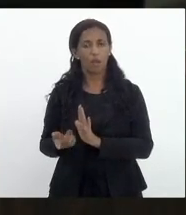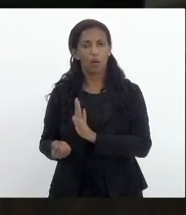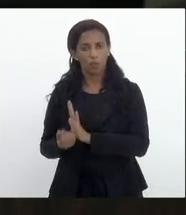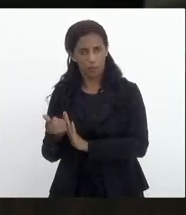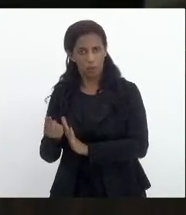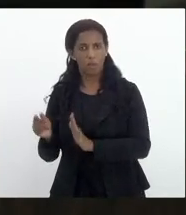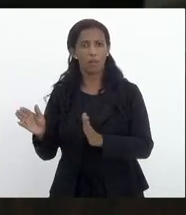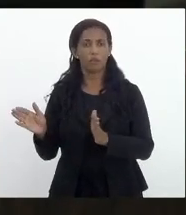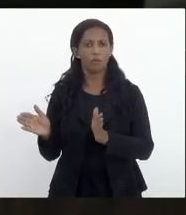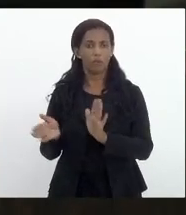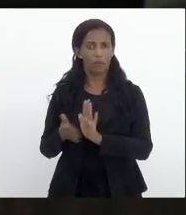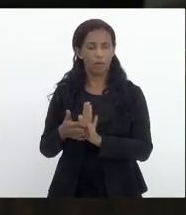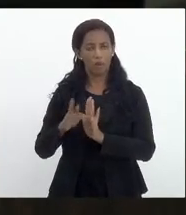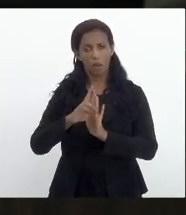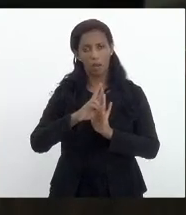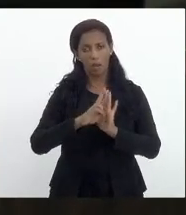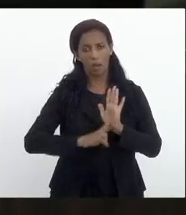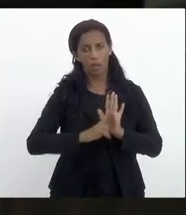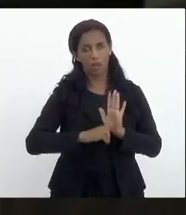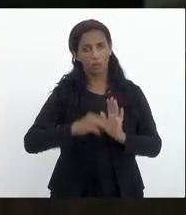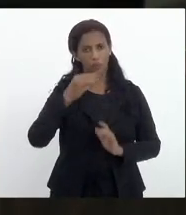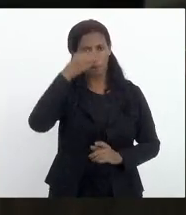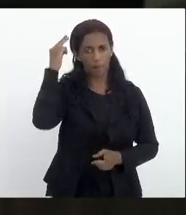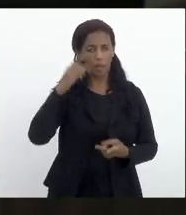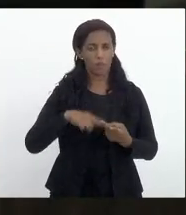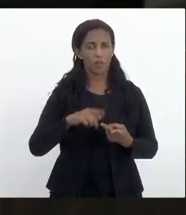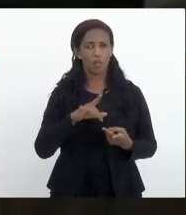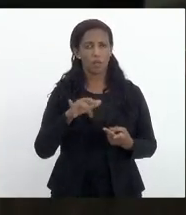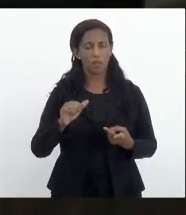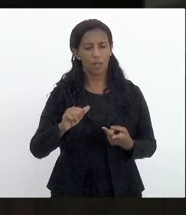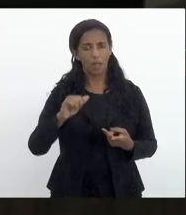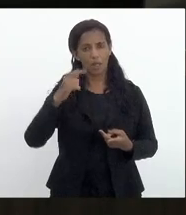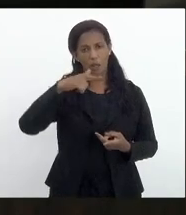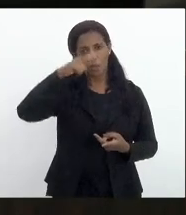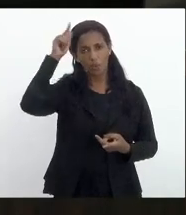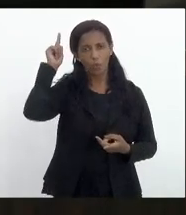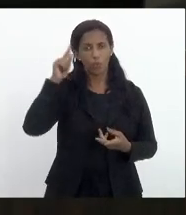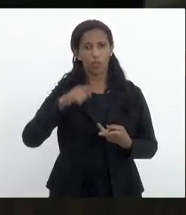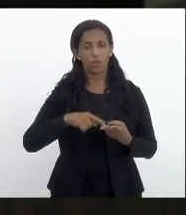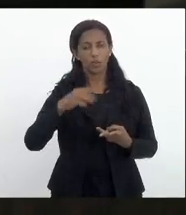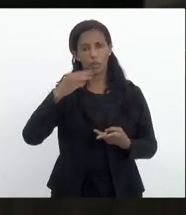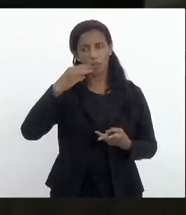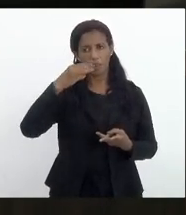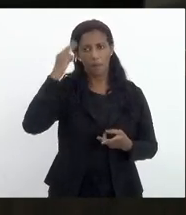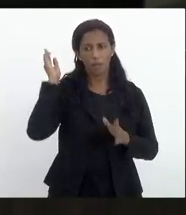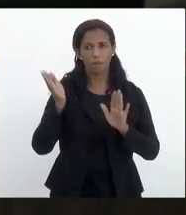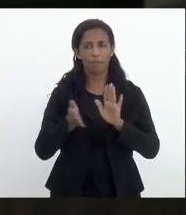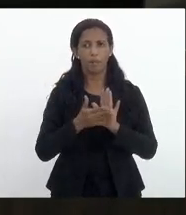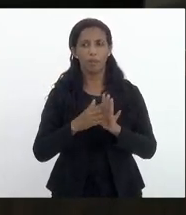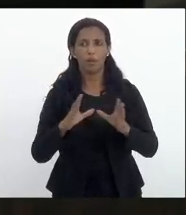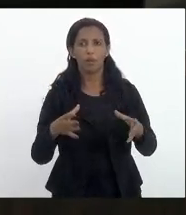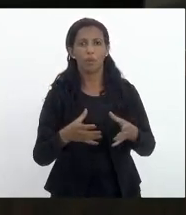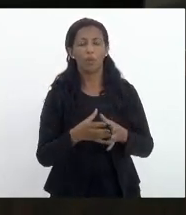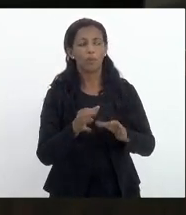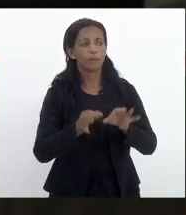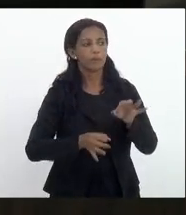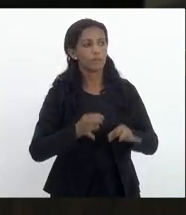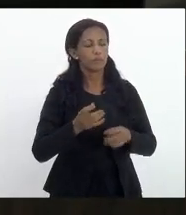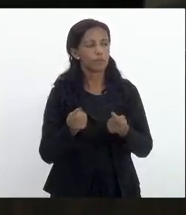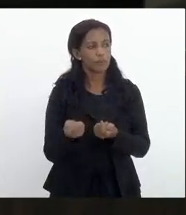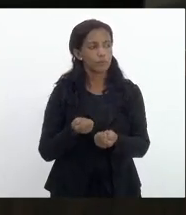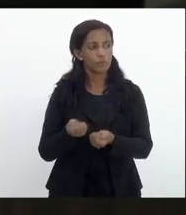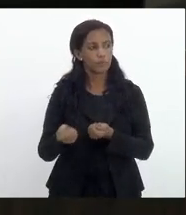favorável, relatores, deputado Márcio Pacheco, Célia Jordão, Luiz Paulo e Márcio Pacheco. Pendendo de pareceres das Comissões de Constituição, Justiça, de